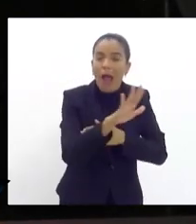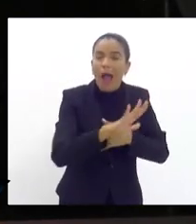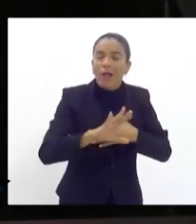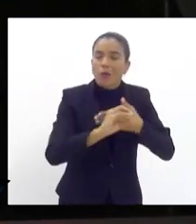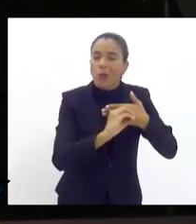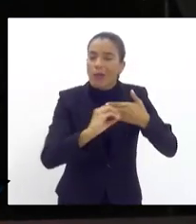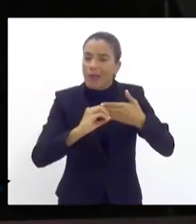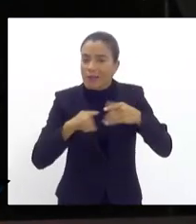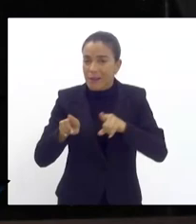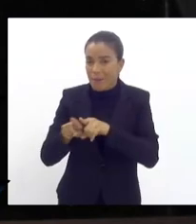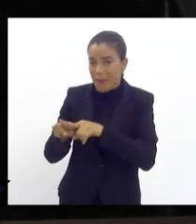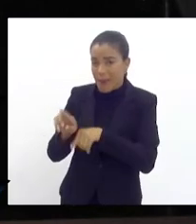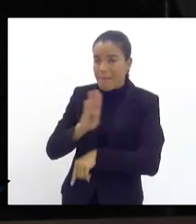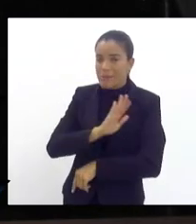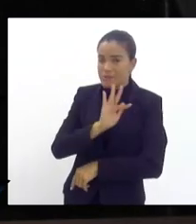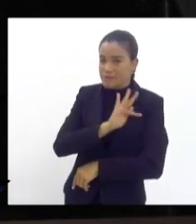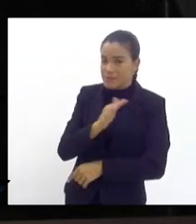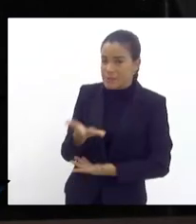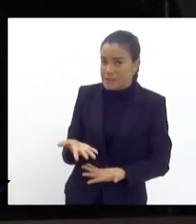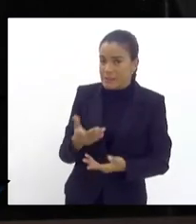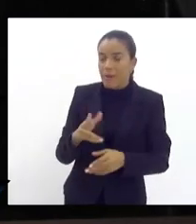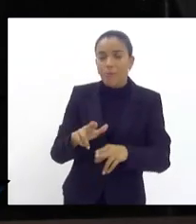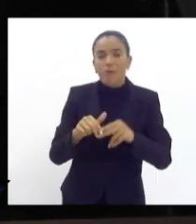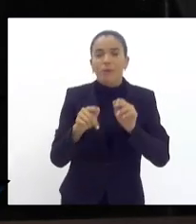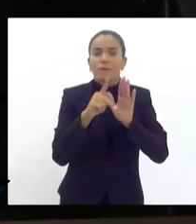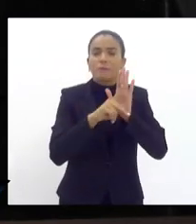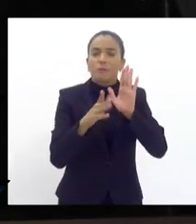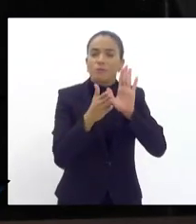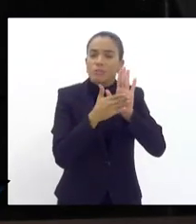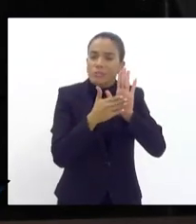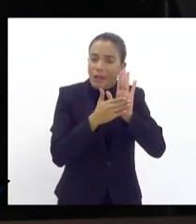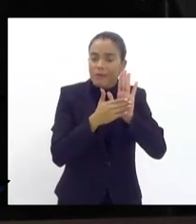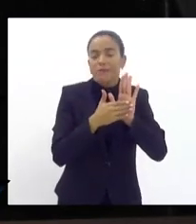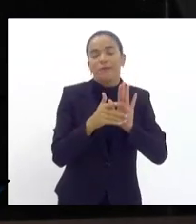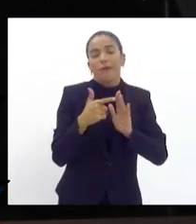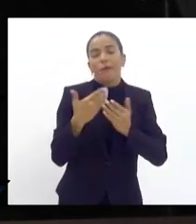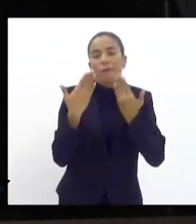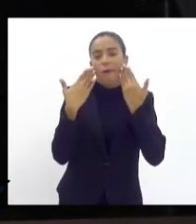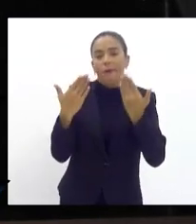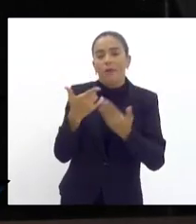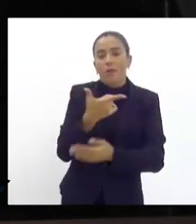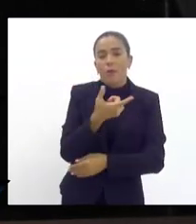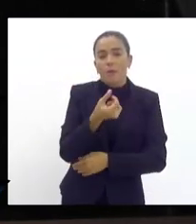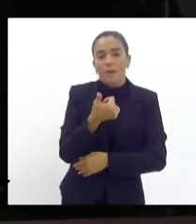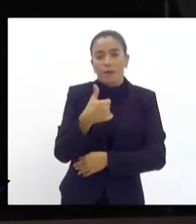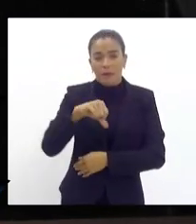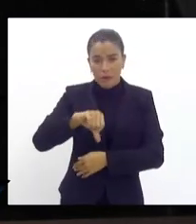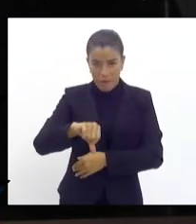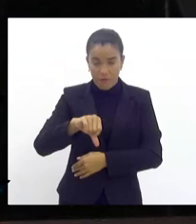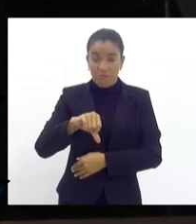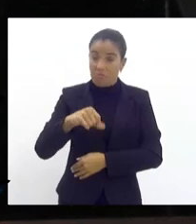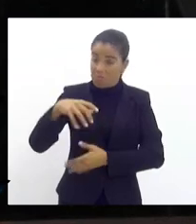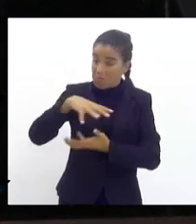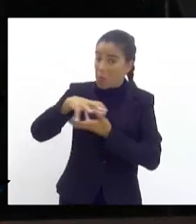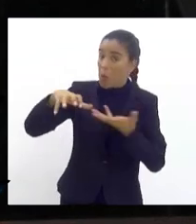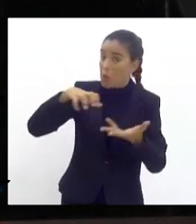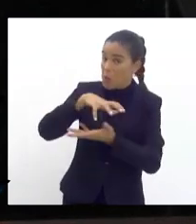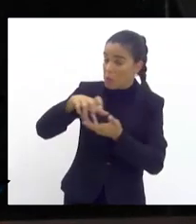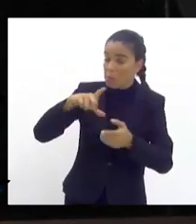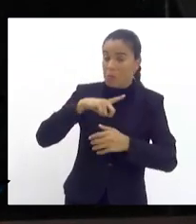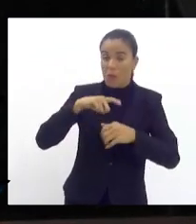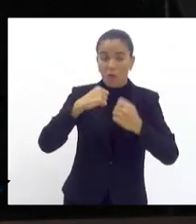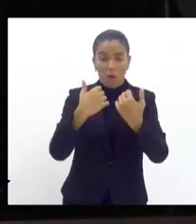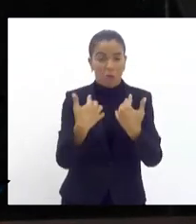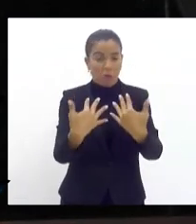a Baixada Fluminense então esse projeto de lei eu apresentei em 2019 um projeto de lei polêmico teve audiência pública